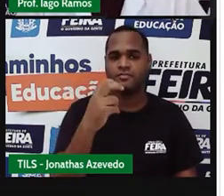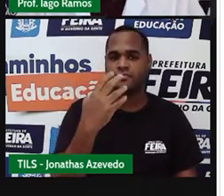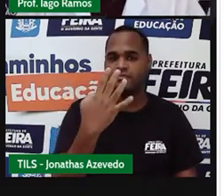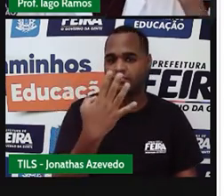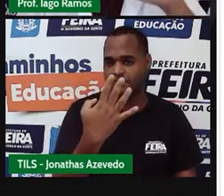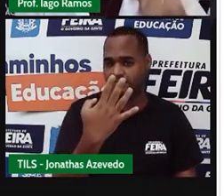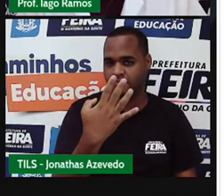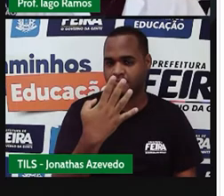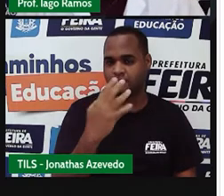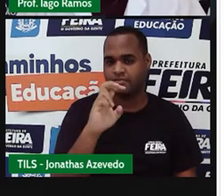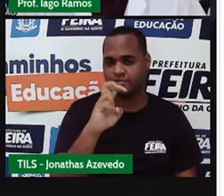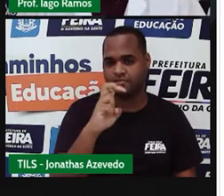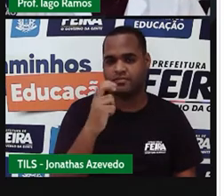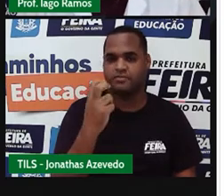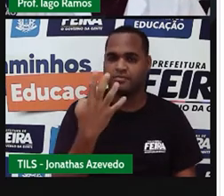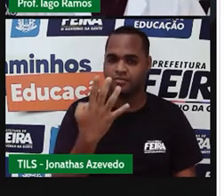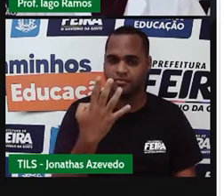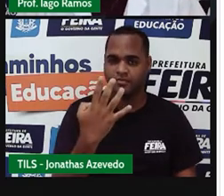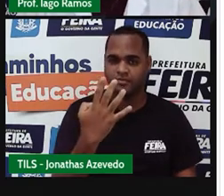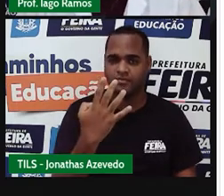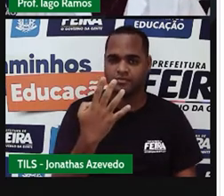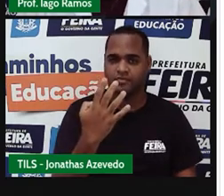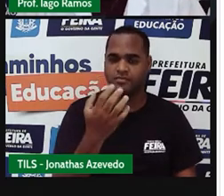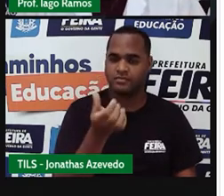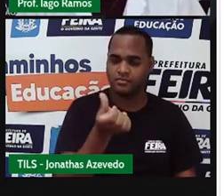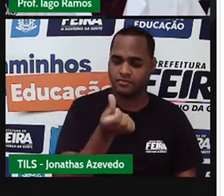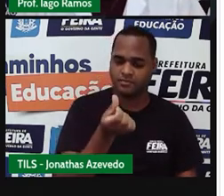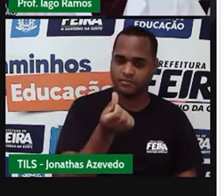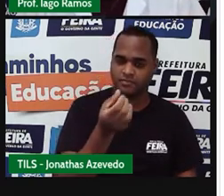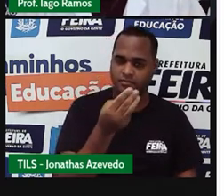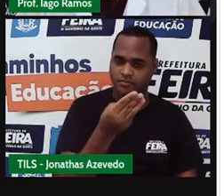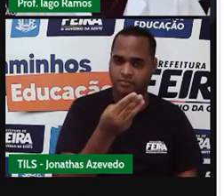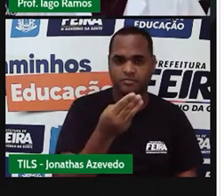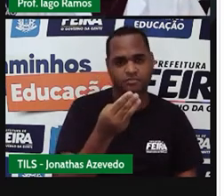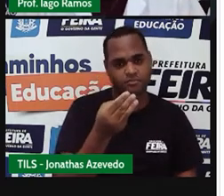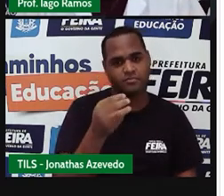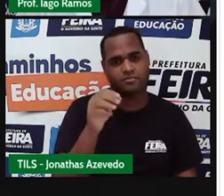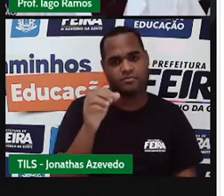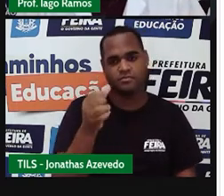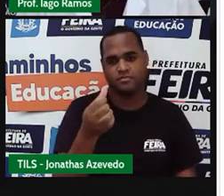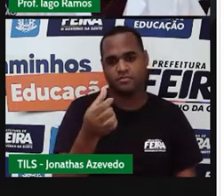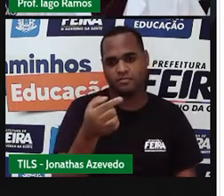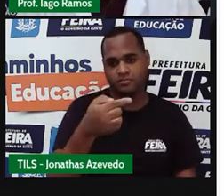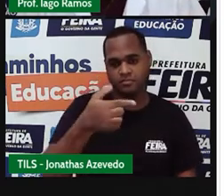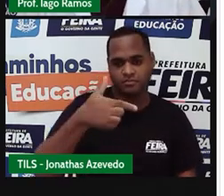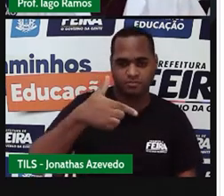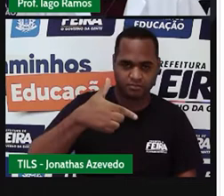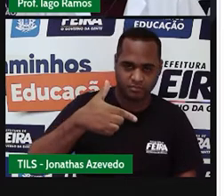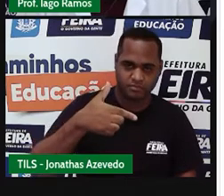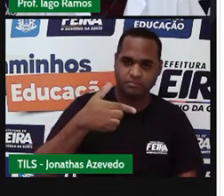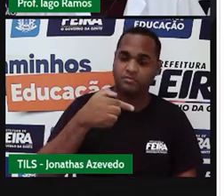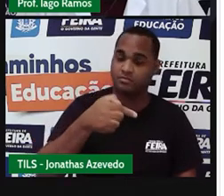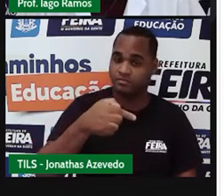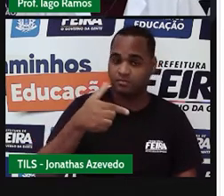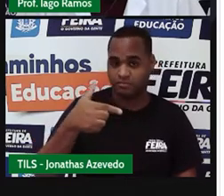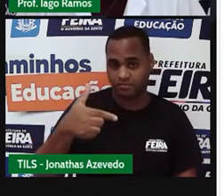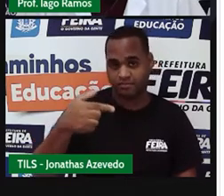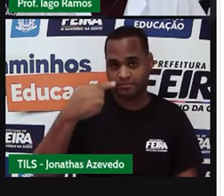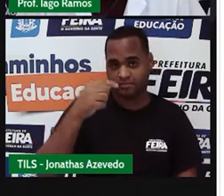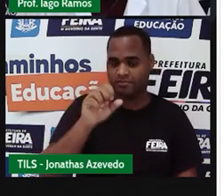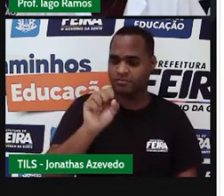Formado pelos algarismos 5 e 4. 63, 6 e 3. 72, 7 e 2.